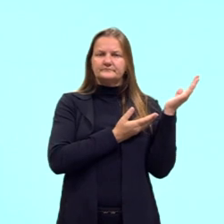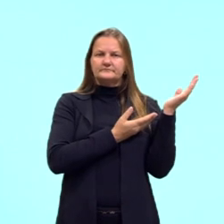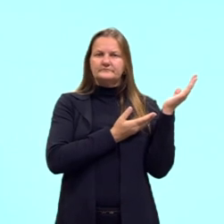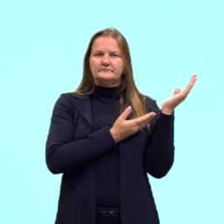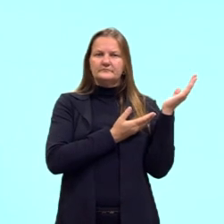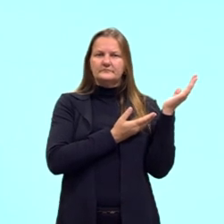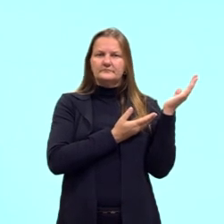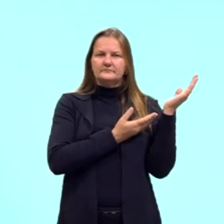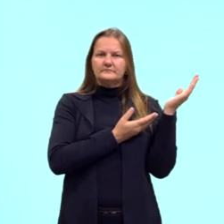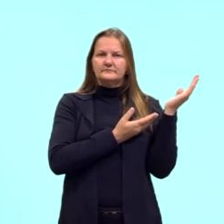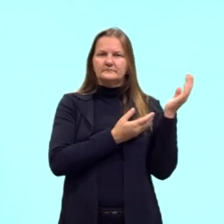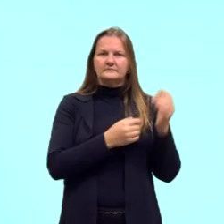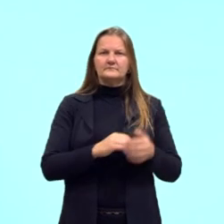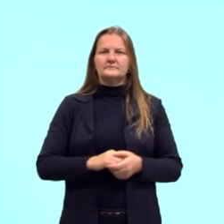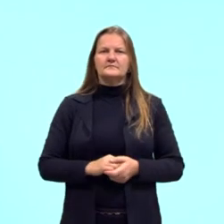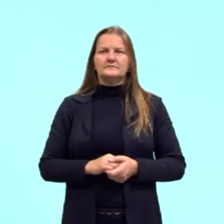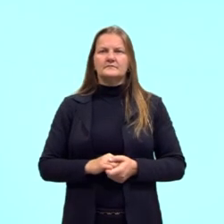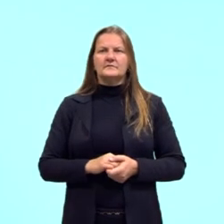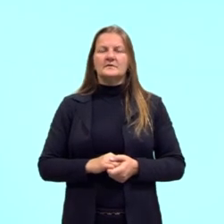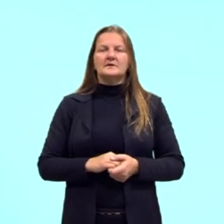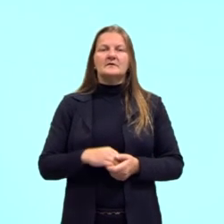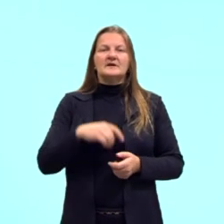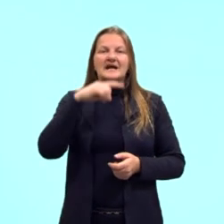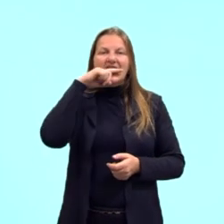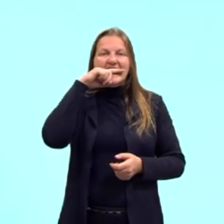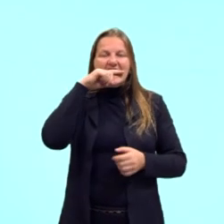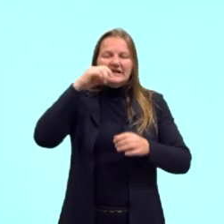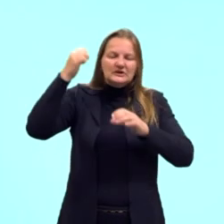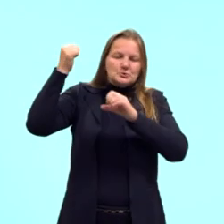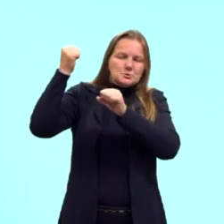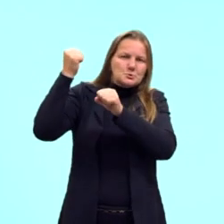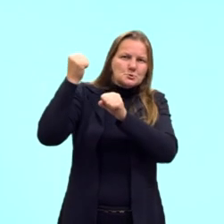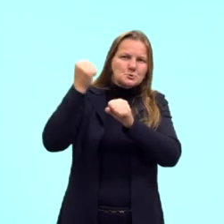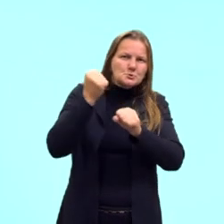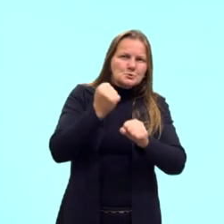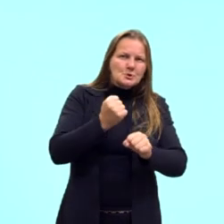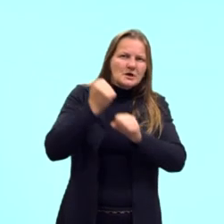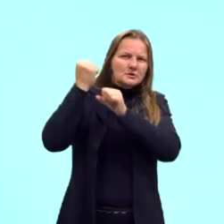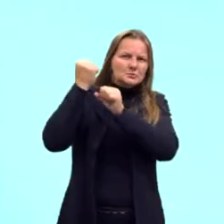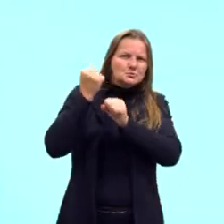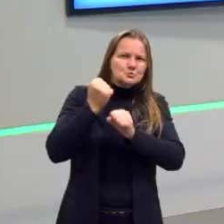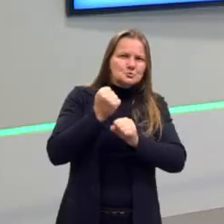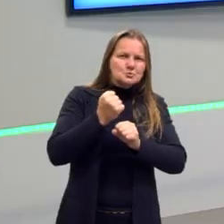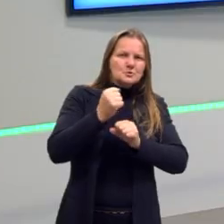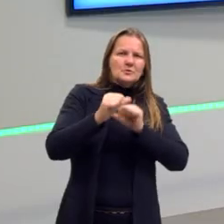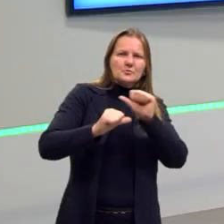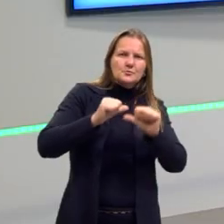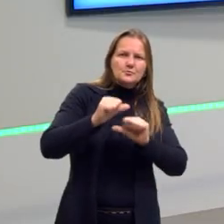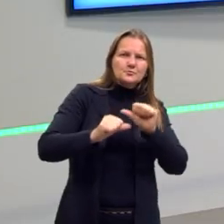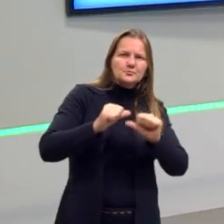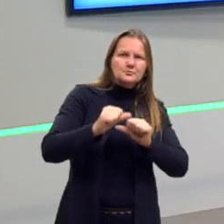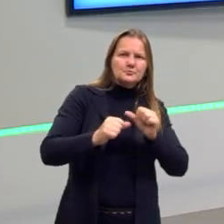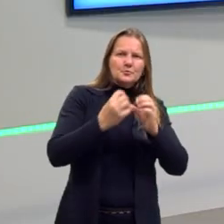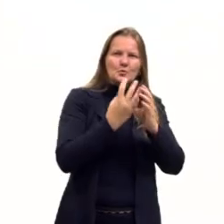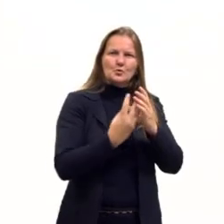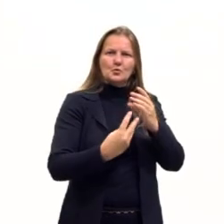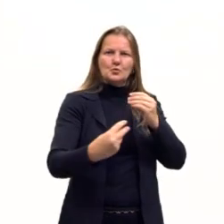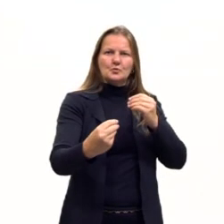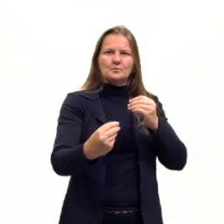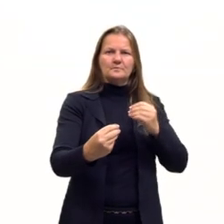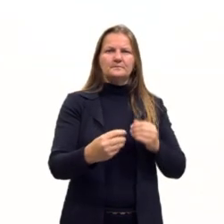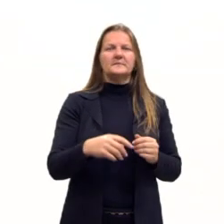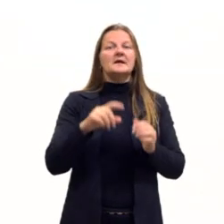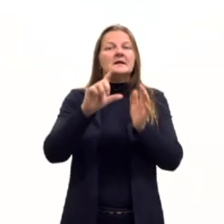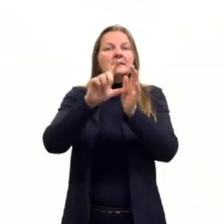algumas coisinhas aí, só pra te não levar a cana, mas levar o produto da cana, tá. E aí vamos lá voltar pra segunda fase, né, a partir